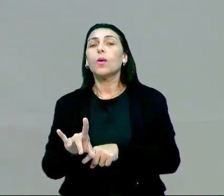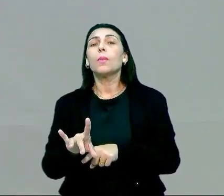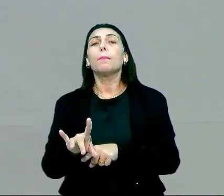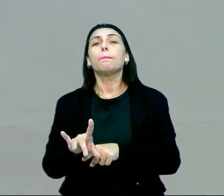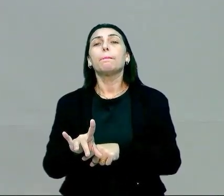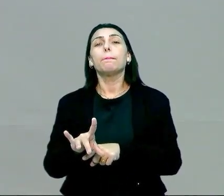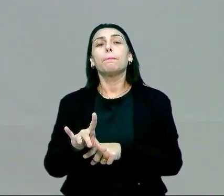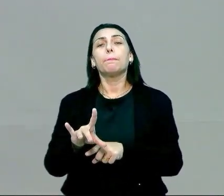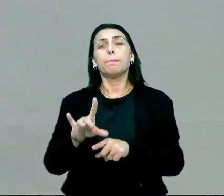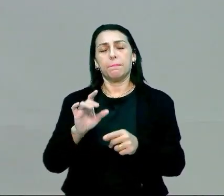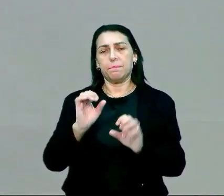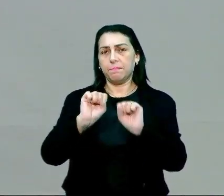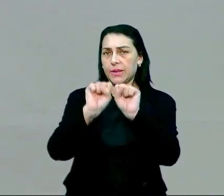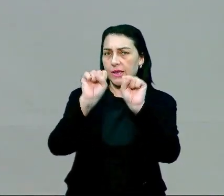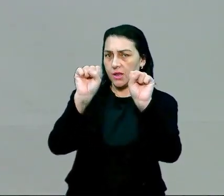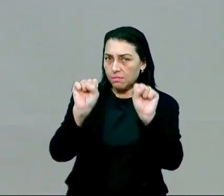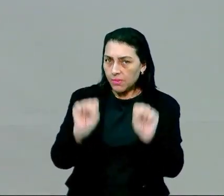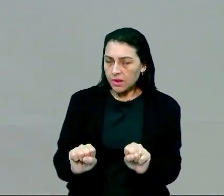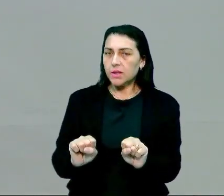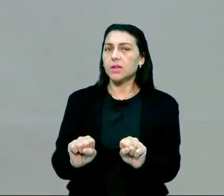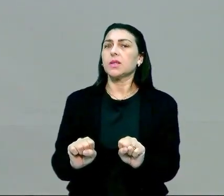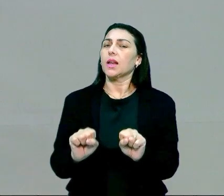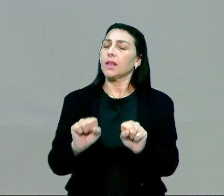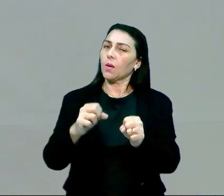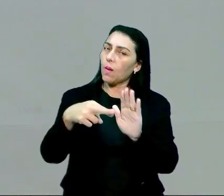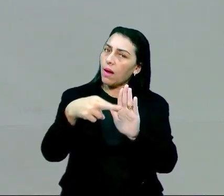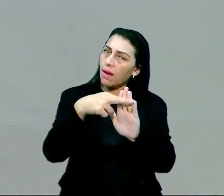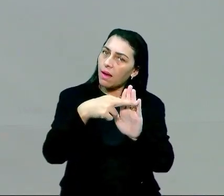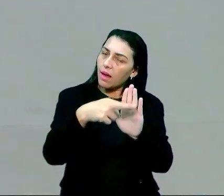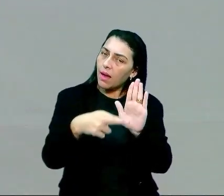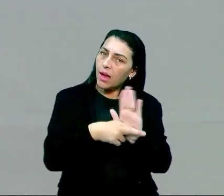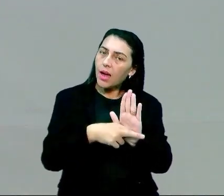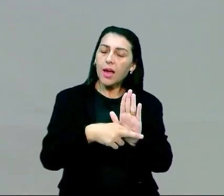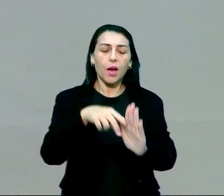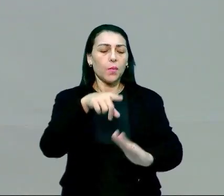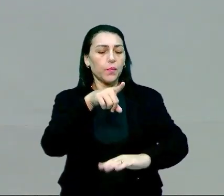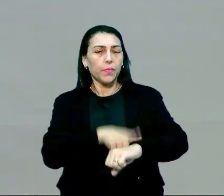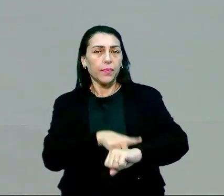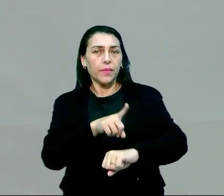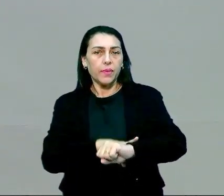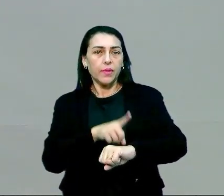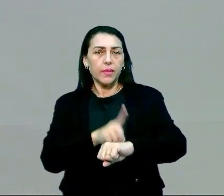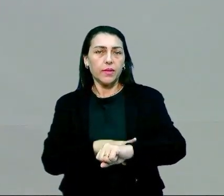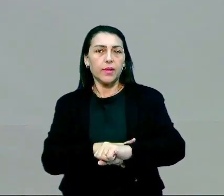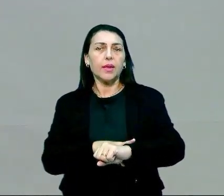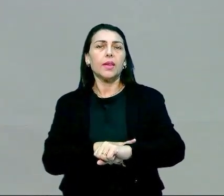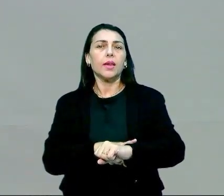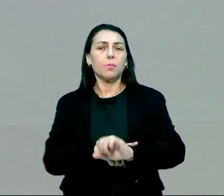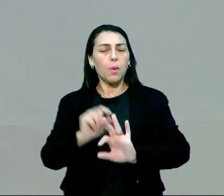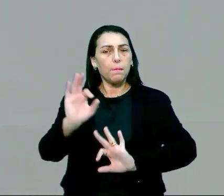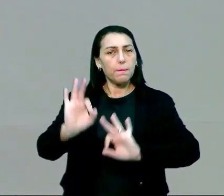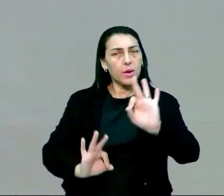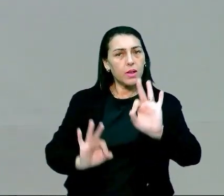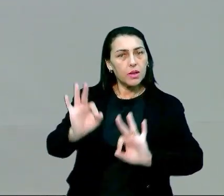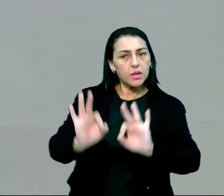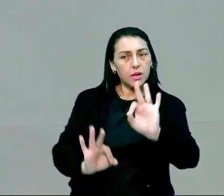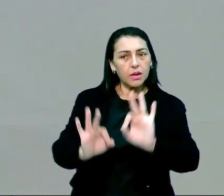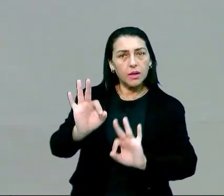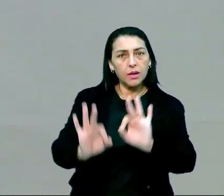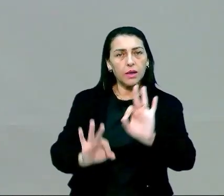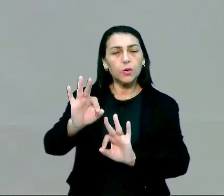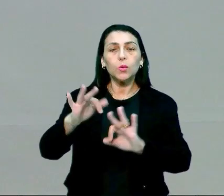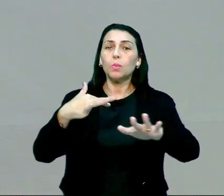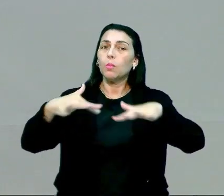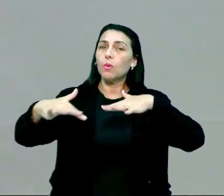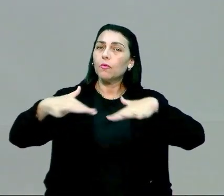padronizada, sistematizada. Vai ter uma programação temporal, vai ter uma articulação do